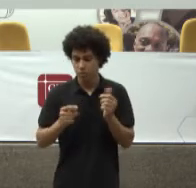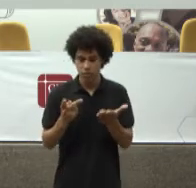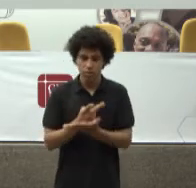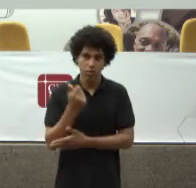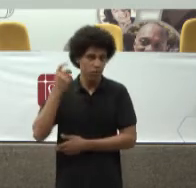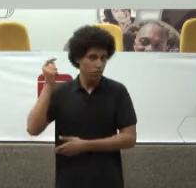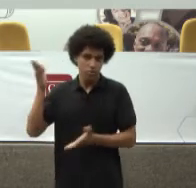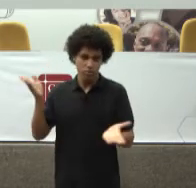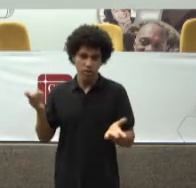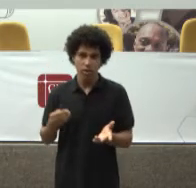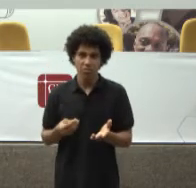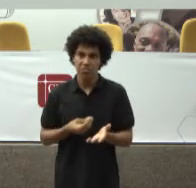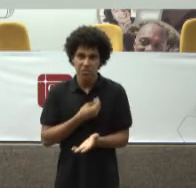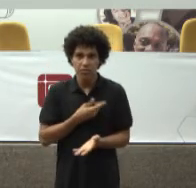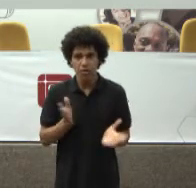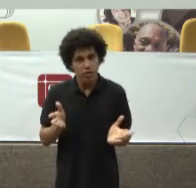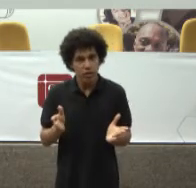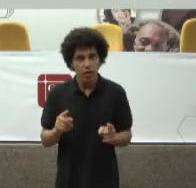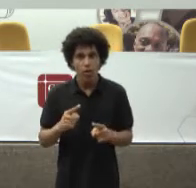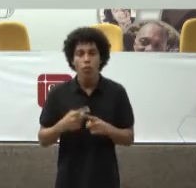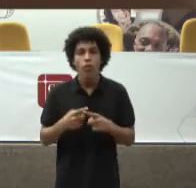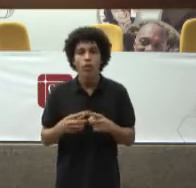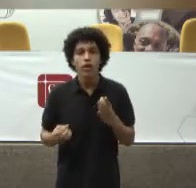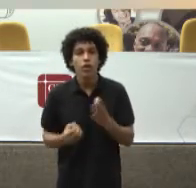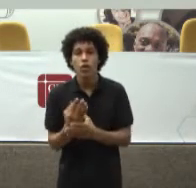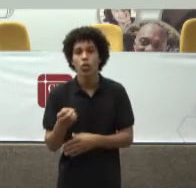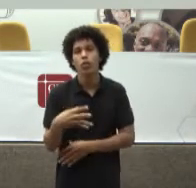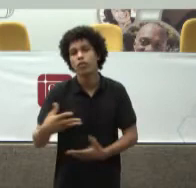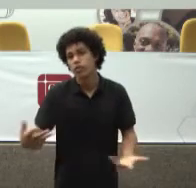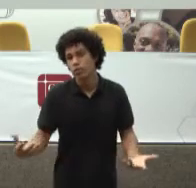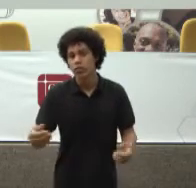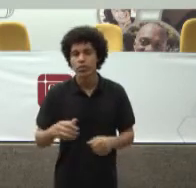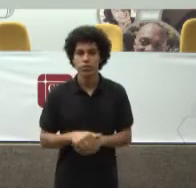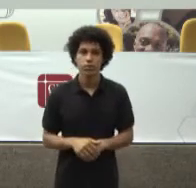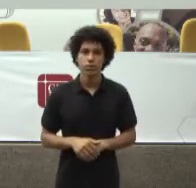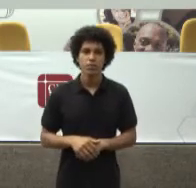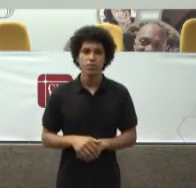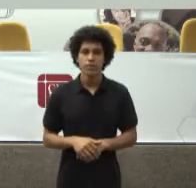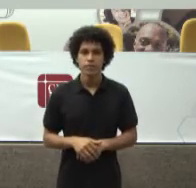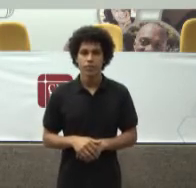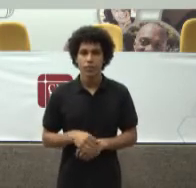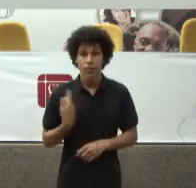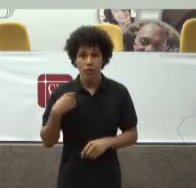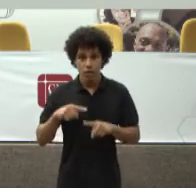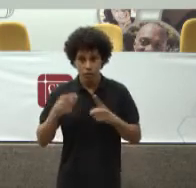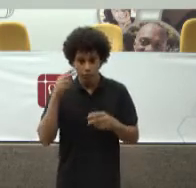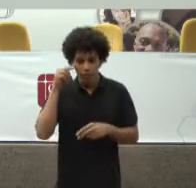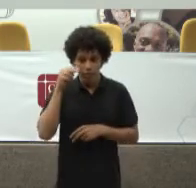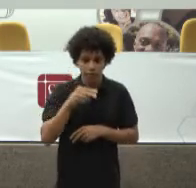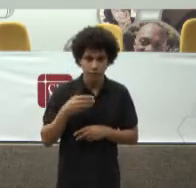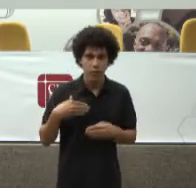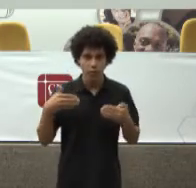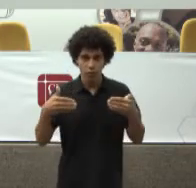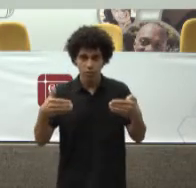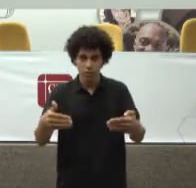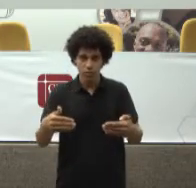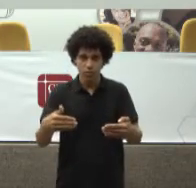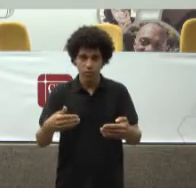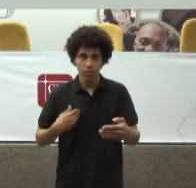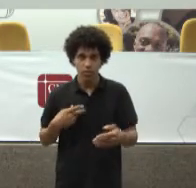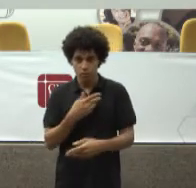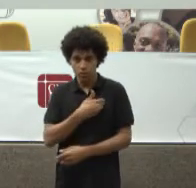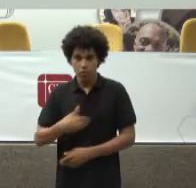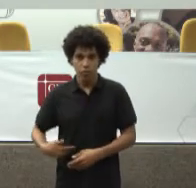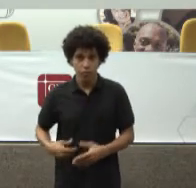88 Na Constituição de 69 Vejam O Ministério Público Foi formatado